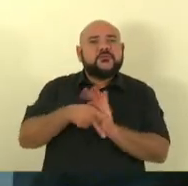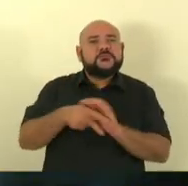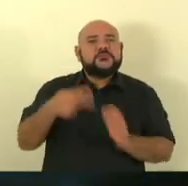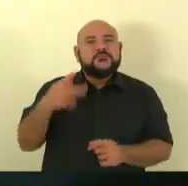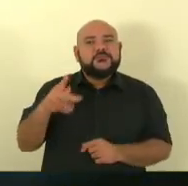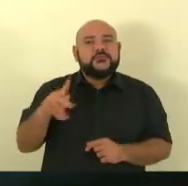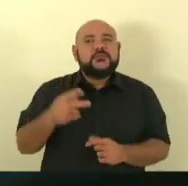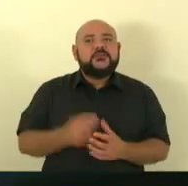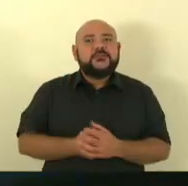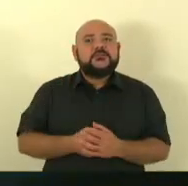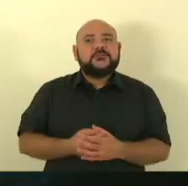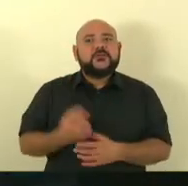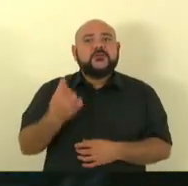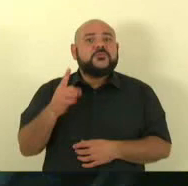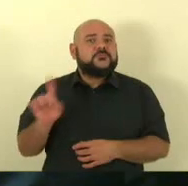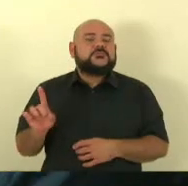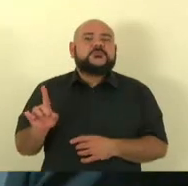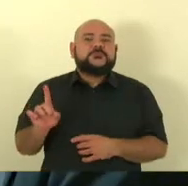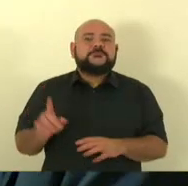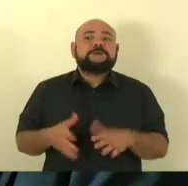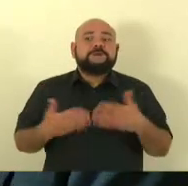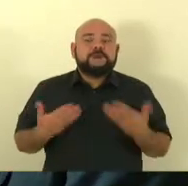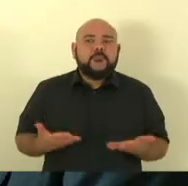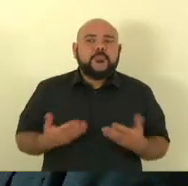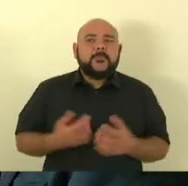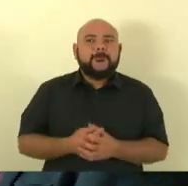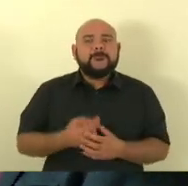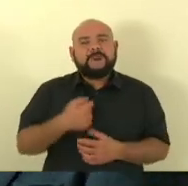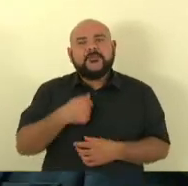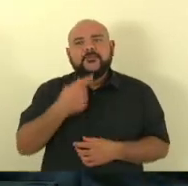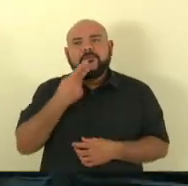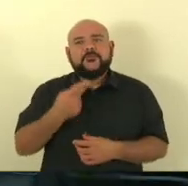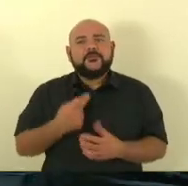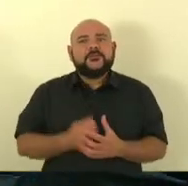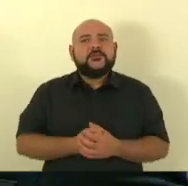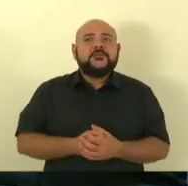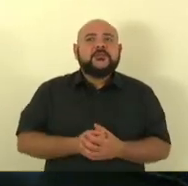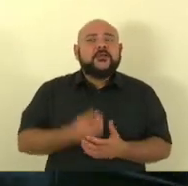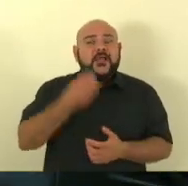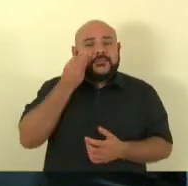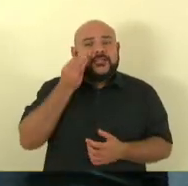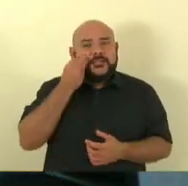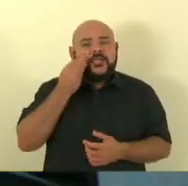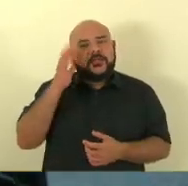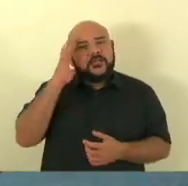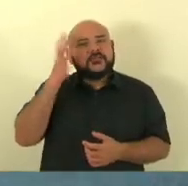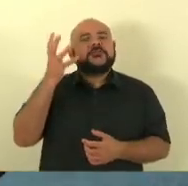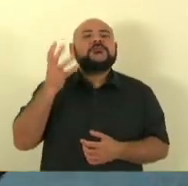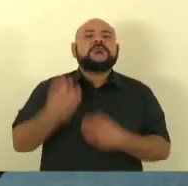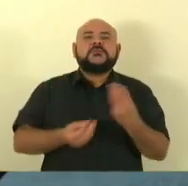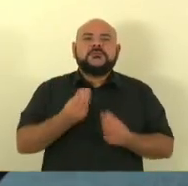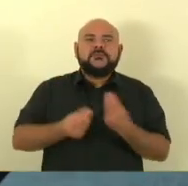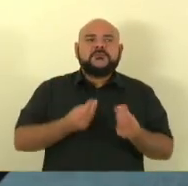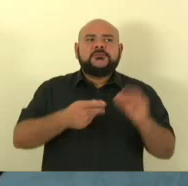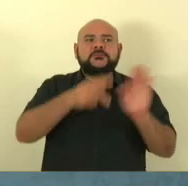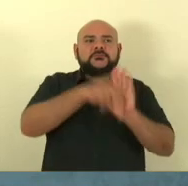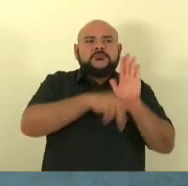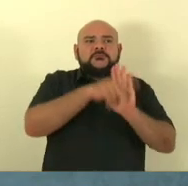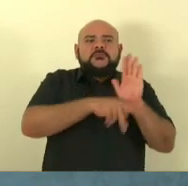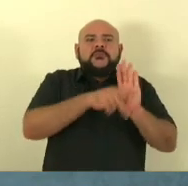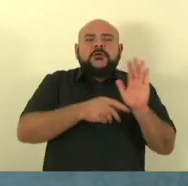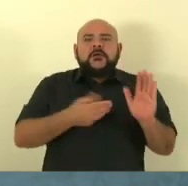única arma para o policial. Então, nós estamos fazendo essa argumentação junto ao governo, para buscar um caminho de que esse projeto também seja